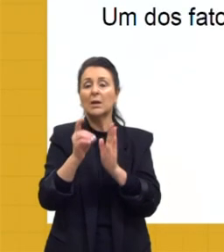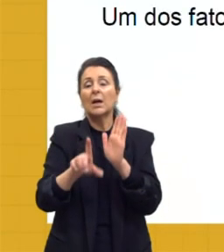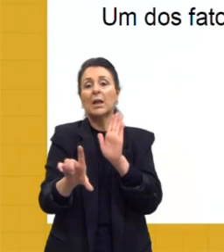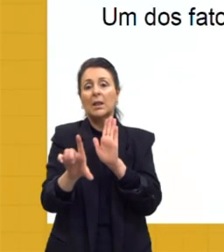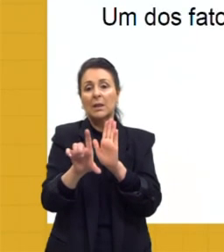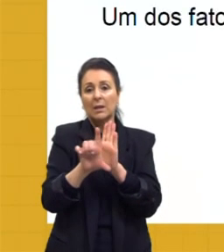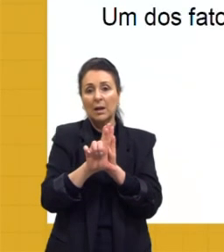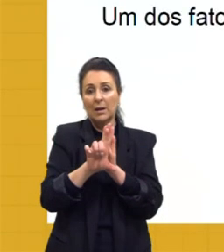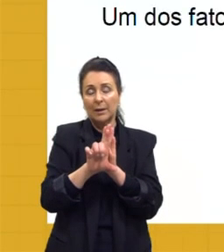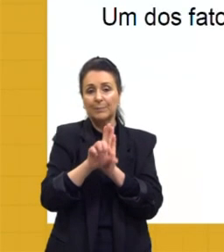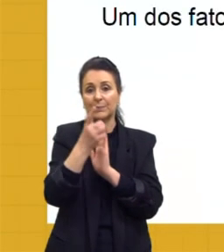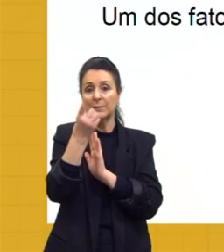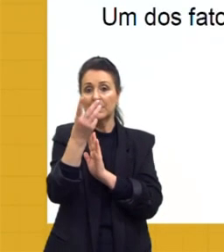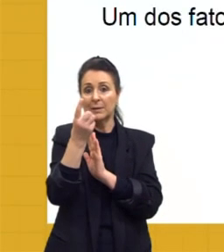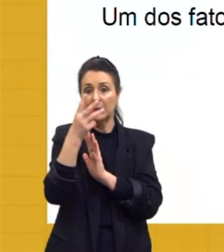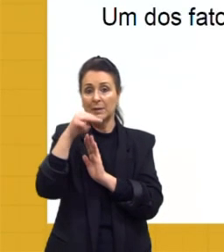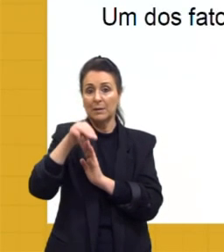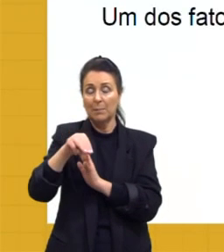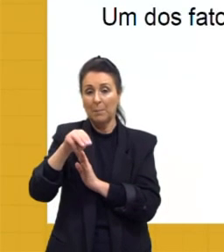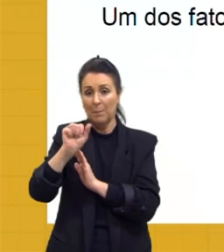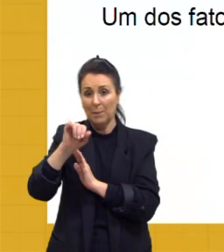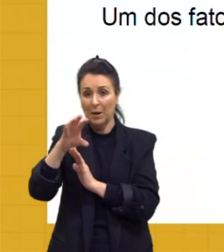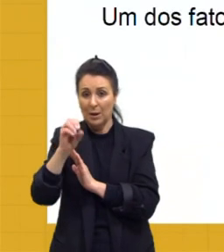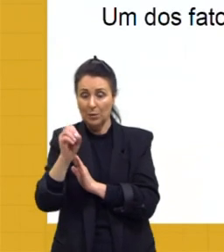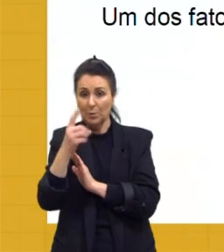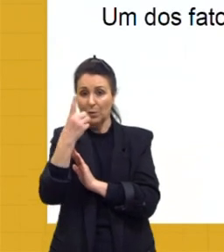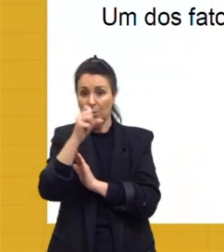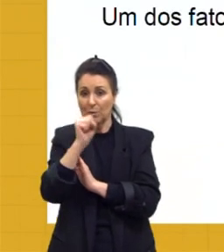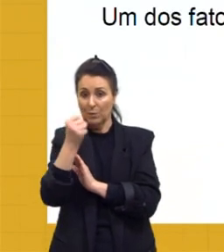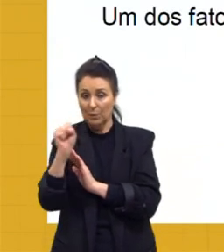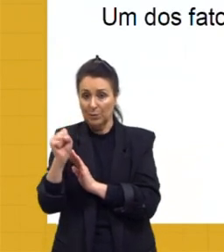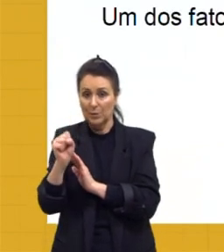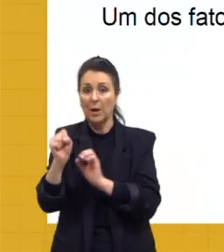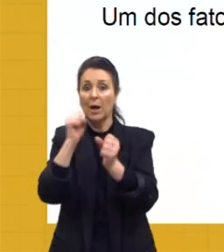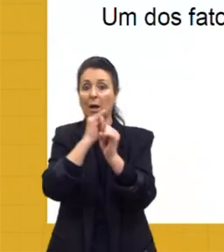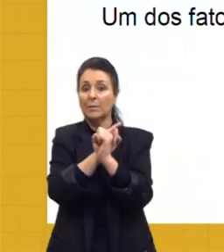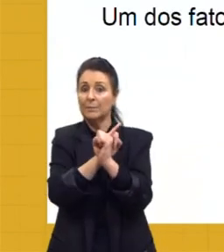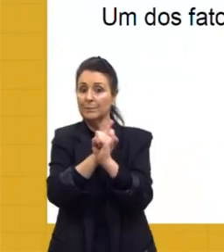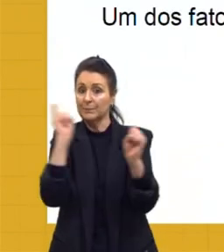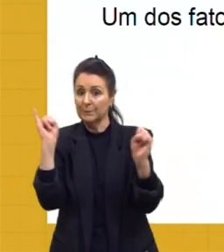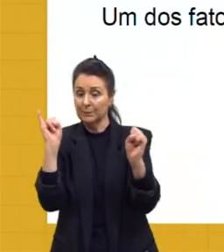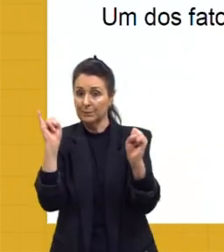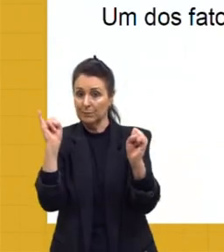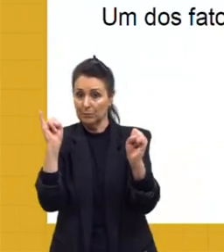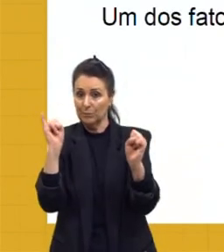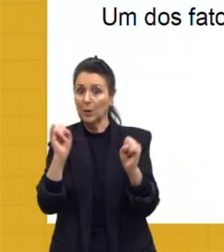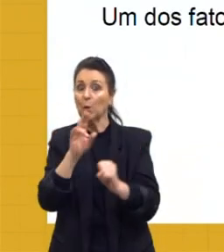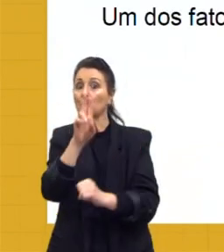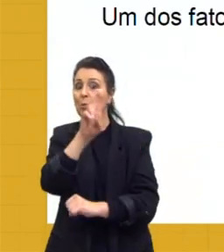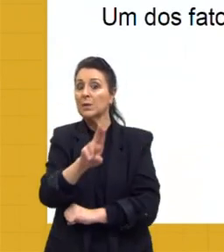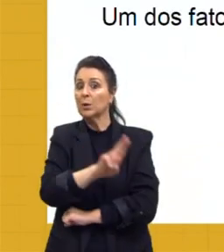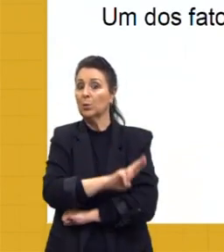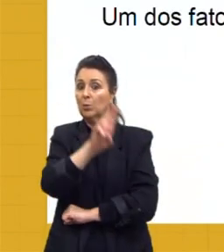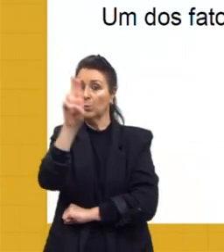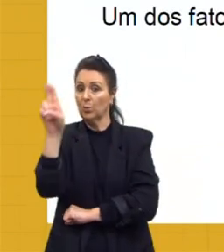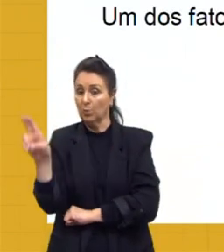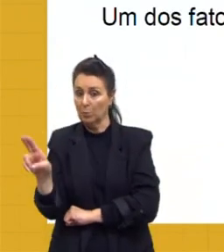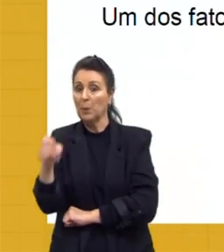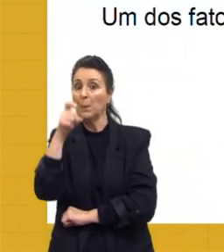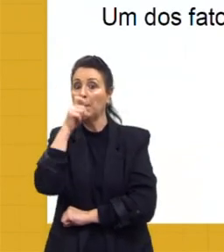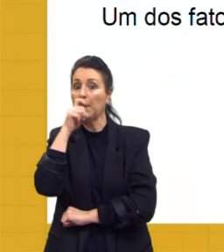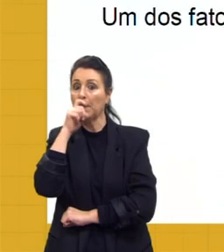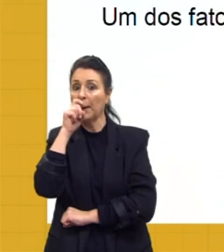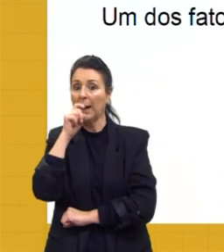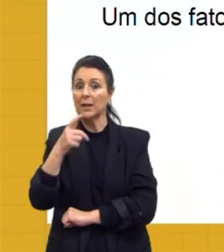1888, a princesa imperial regente, em nome de sua majestade, o imperador, o senhor Dom Pedro II,